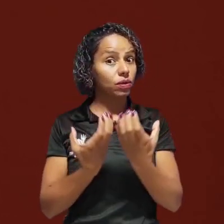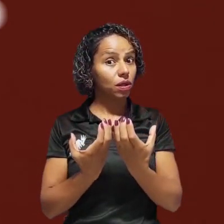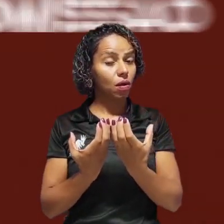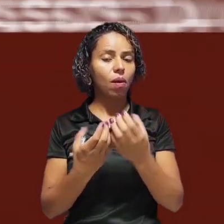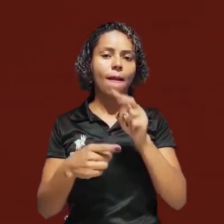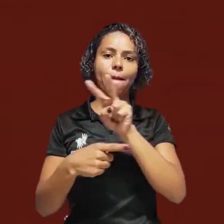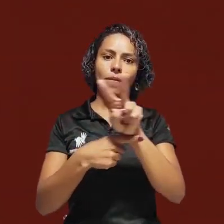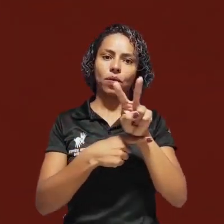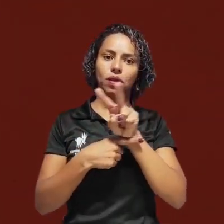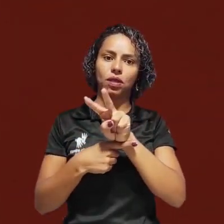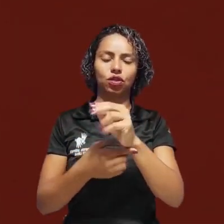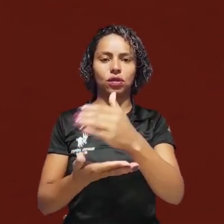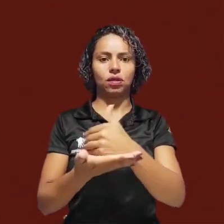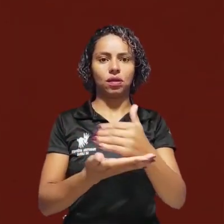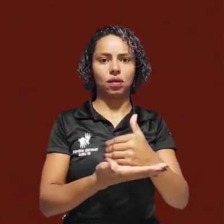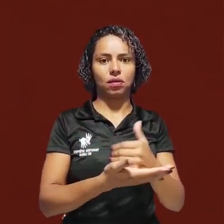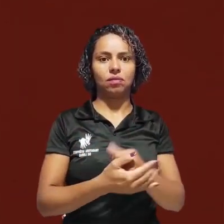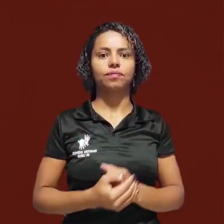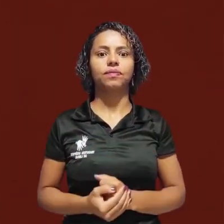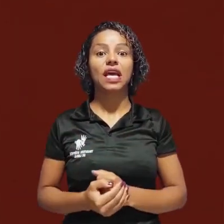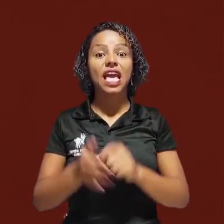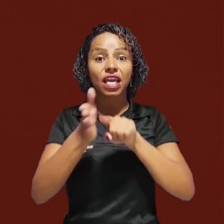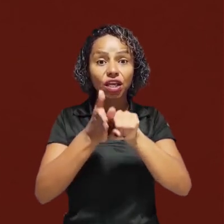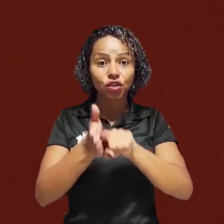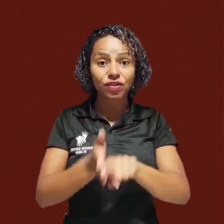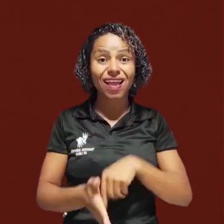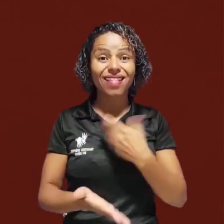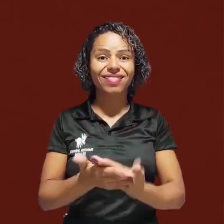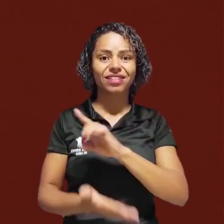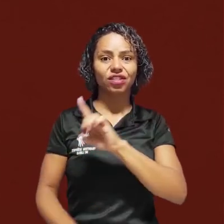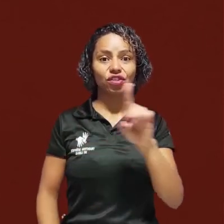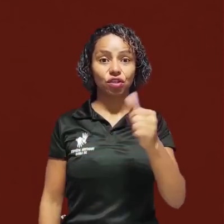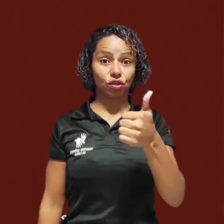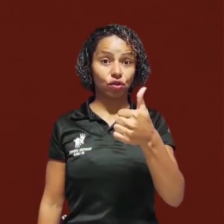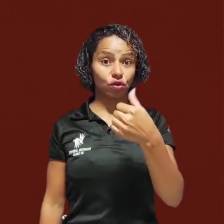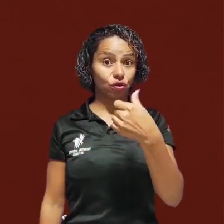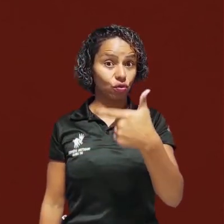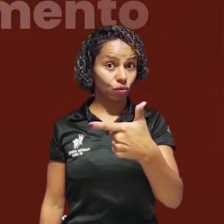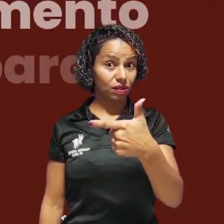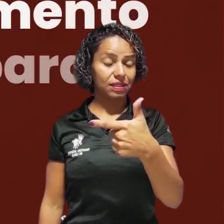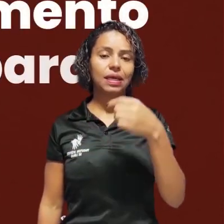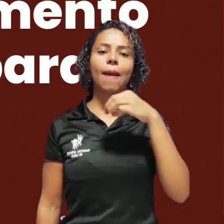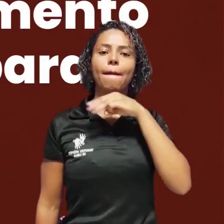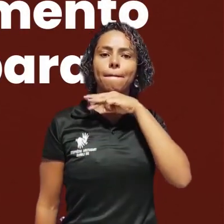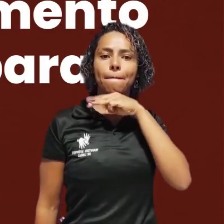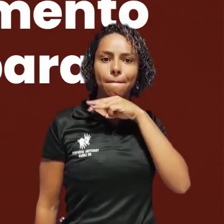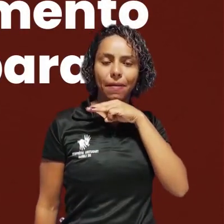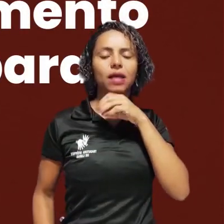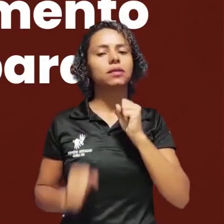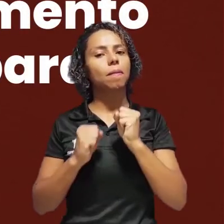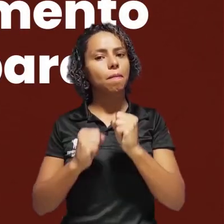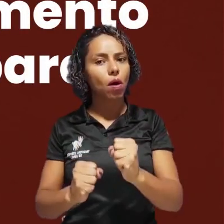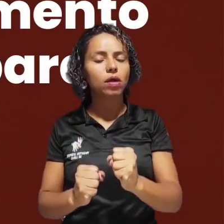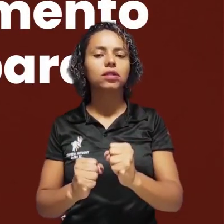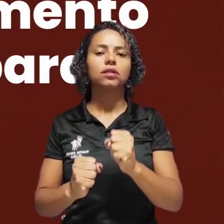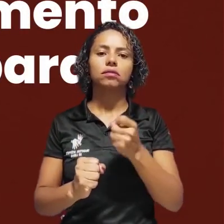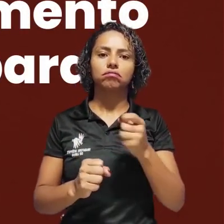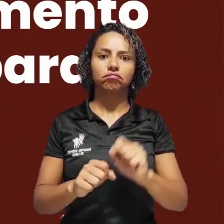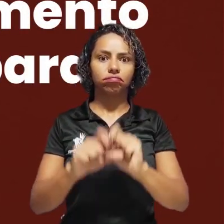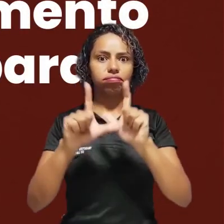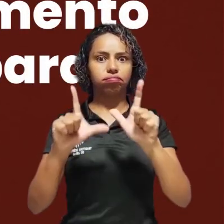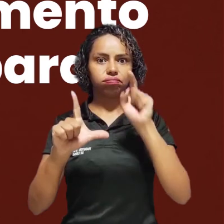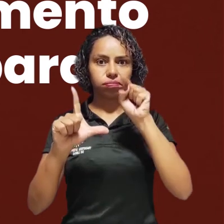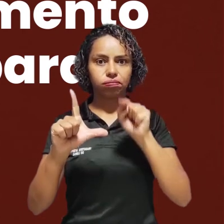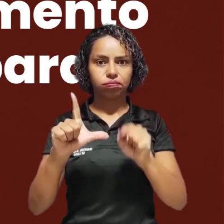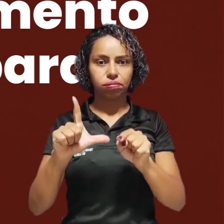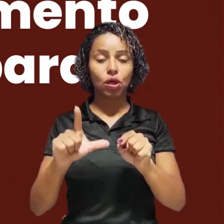comissão O questionário estará disponível até 12 de março Dúvidas sobre o seu preenchimento podem